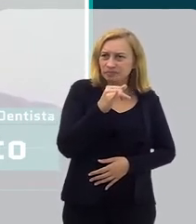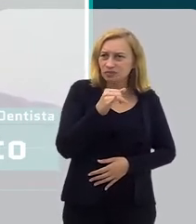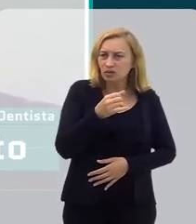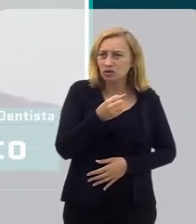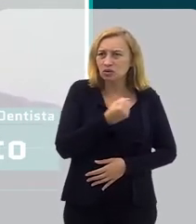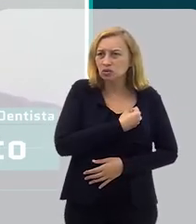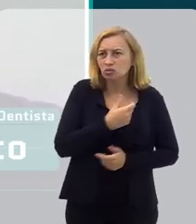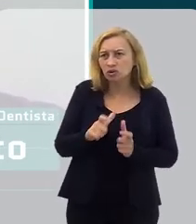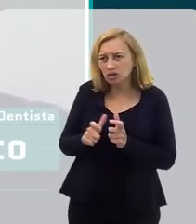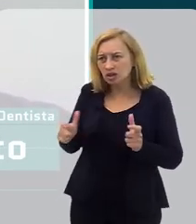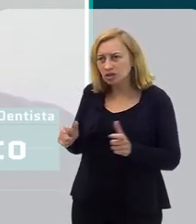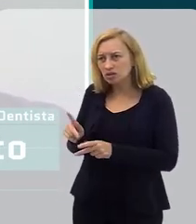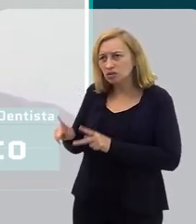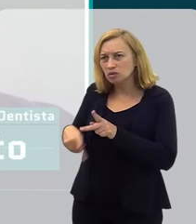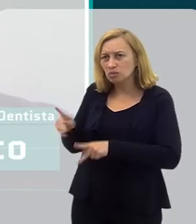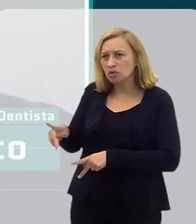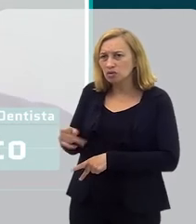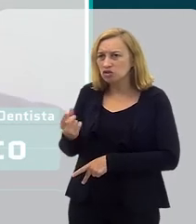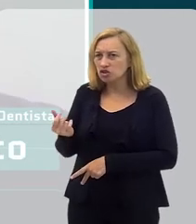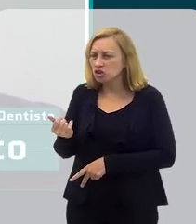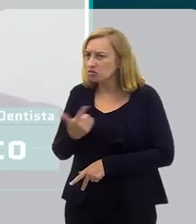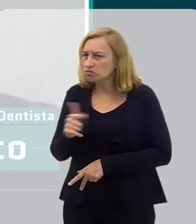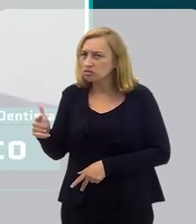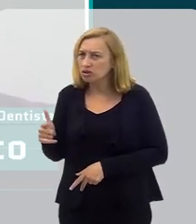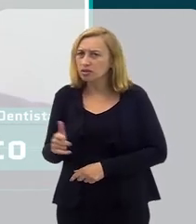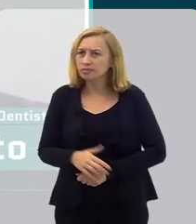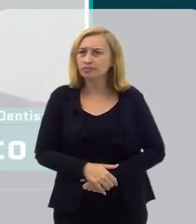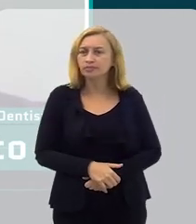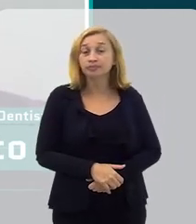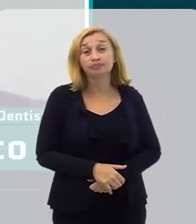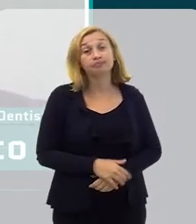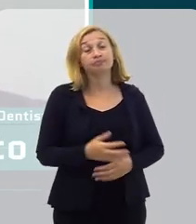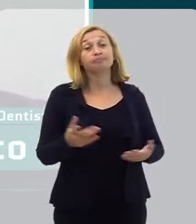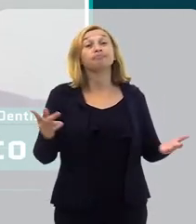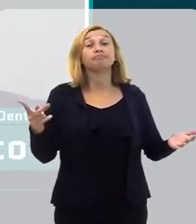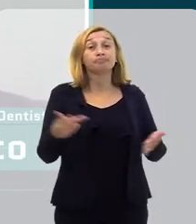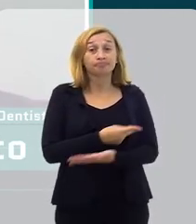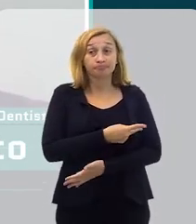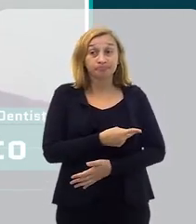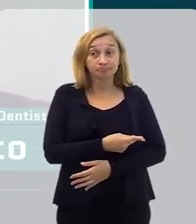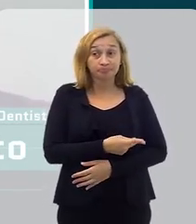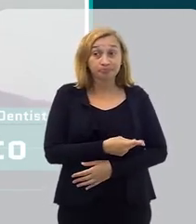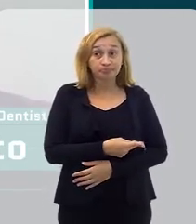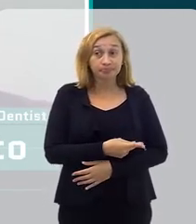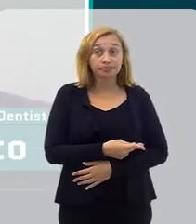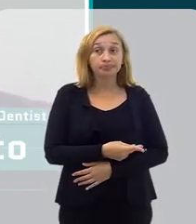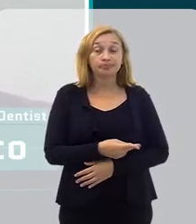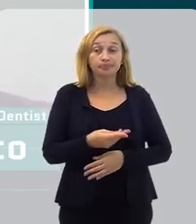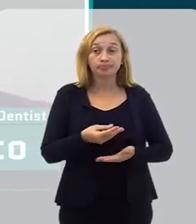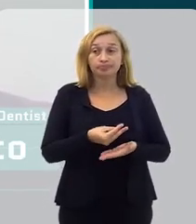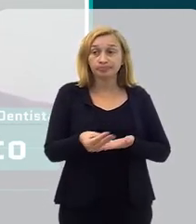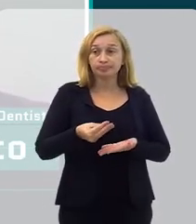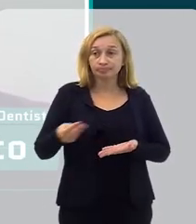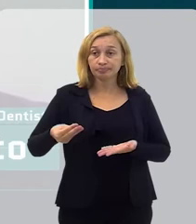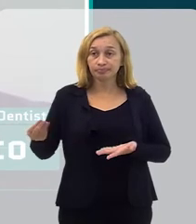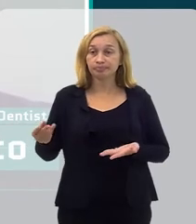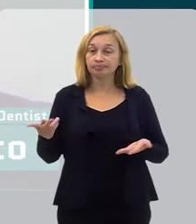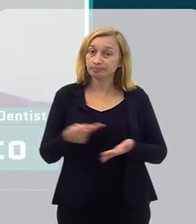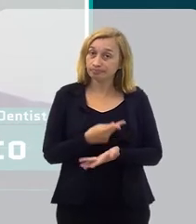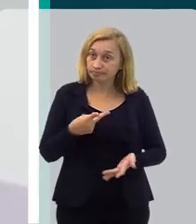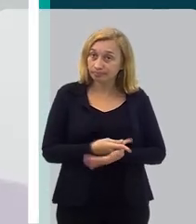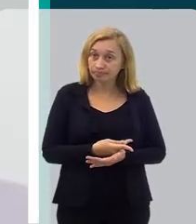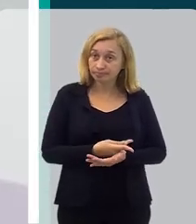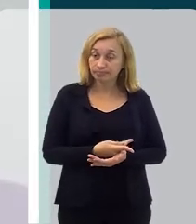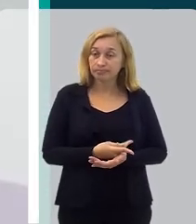E a grande parte da população não tem condições para isso? É, o que acontece é que também existe uma má distribuição